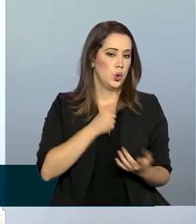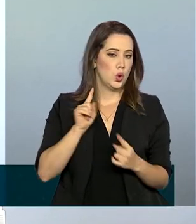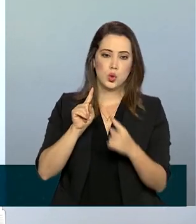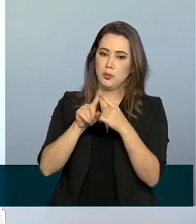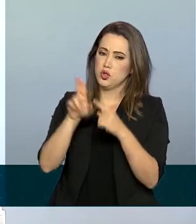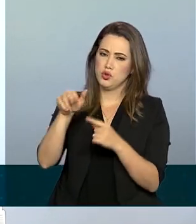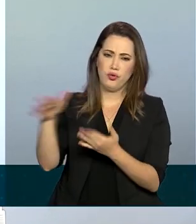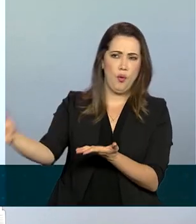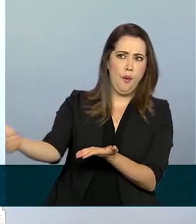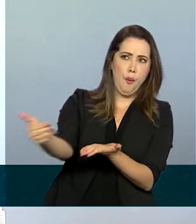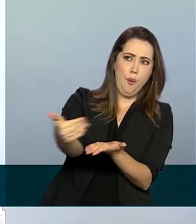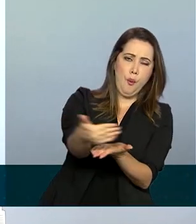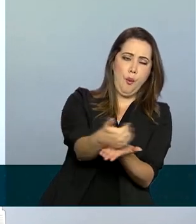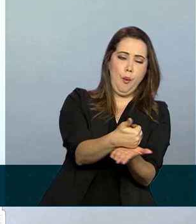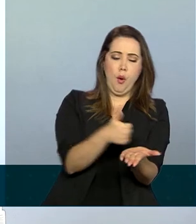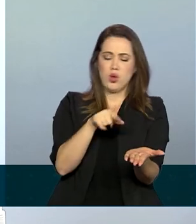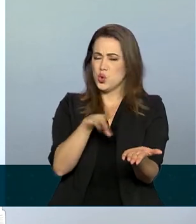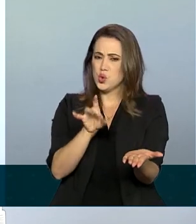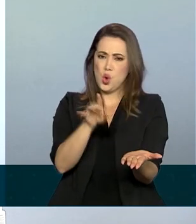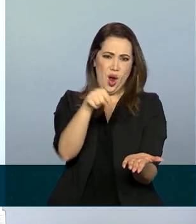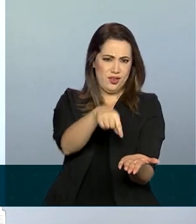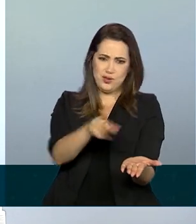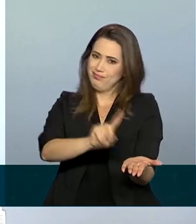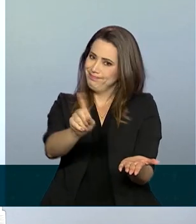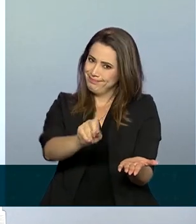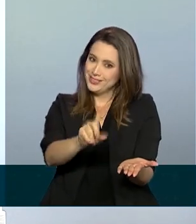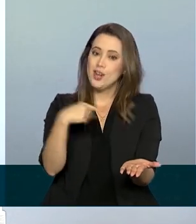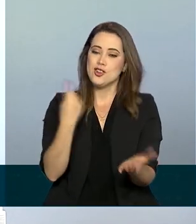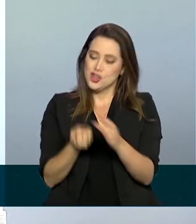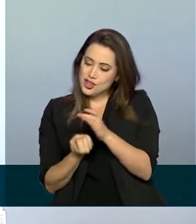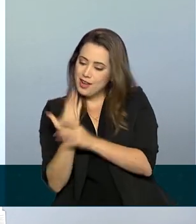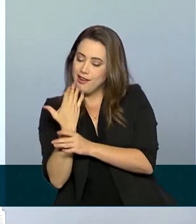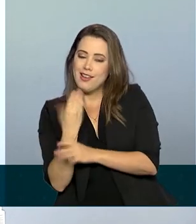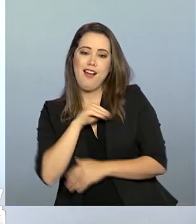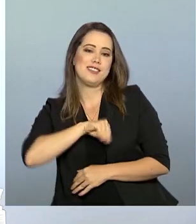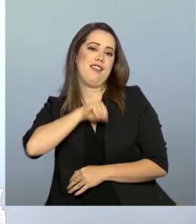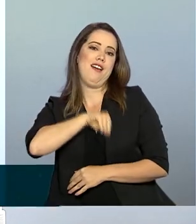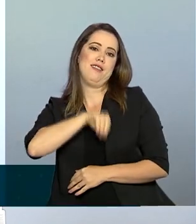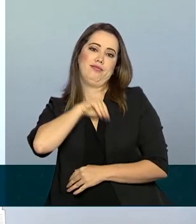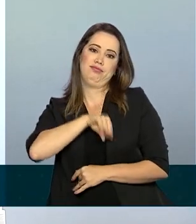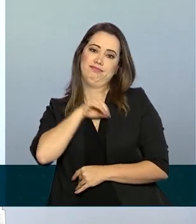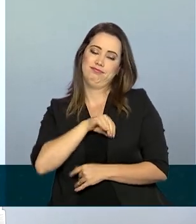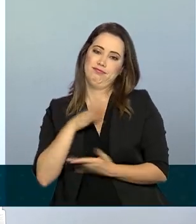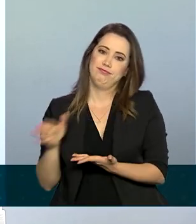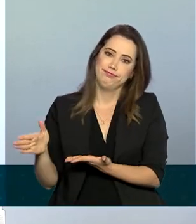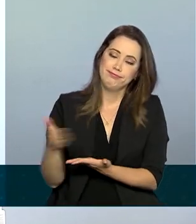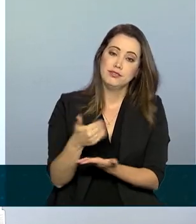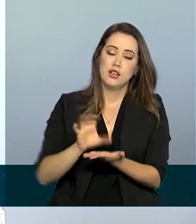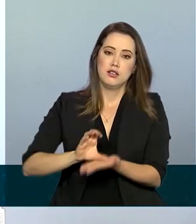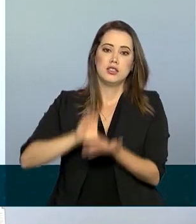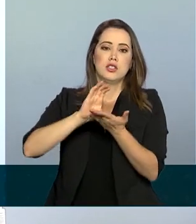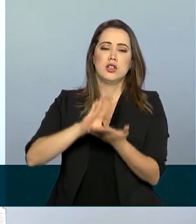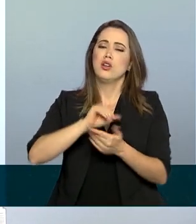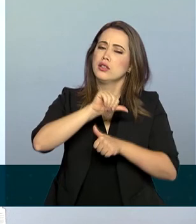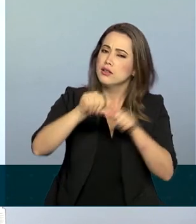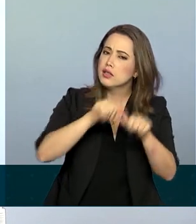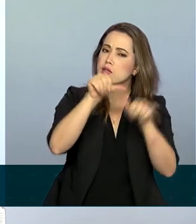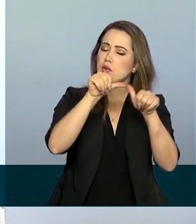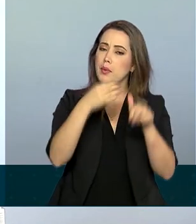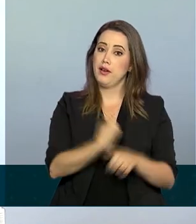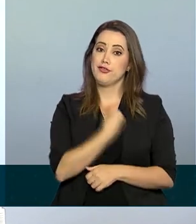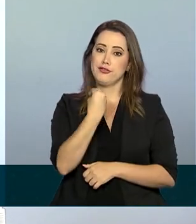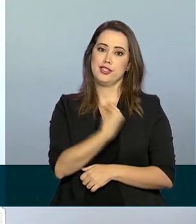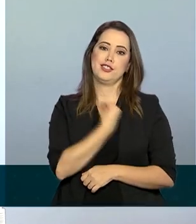foi arrecadação, não é isso. Nosso foco é gerar investimento, melhorar o serviço prestado para usuário, fazer a diferença na vida das